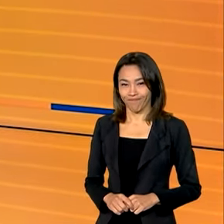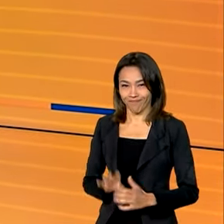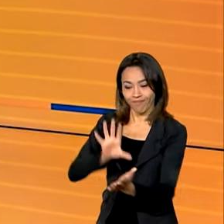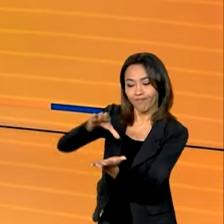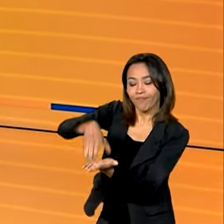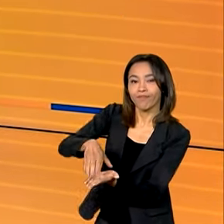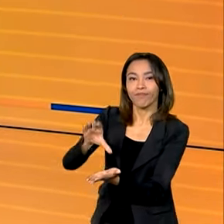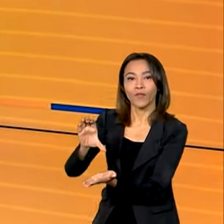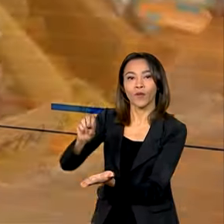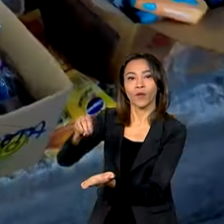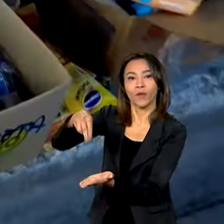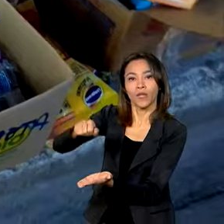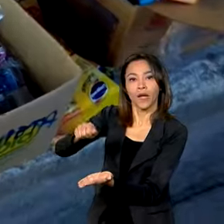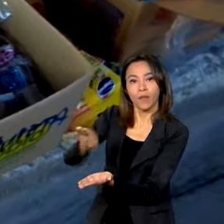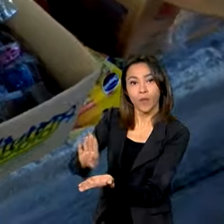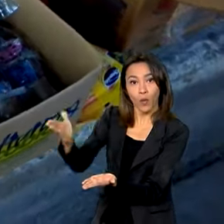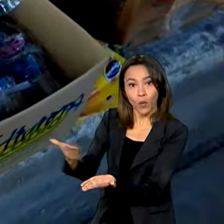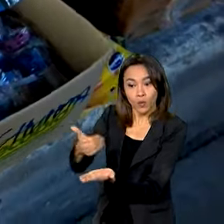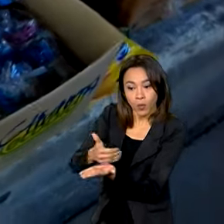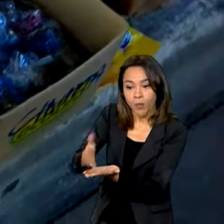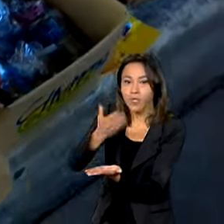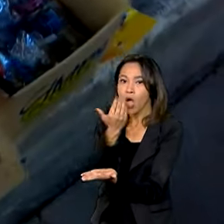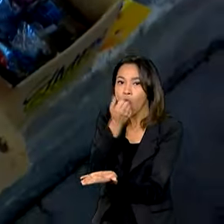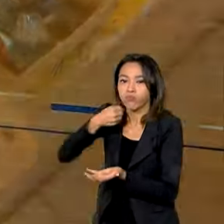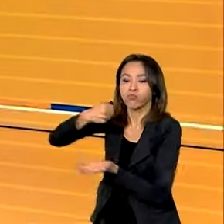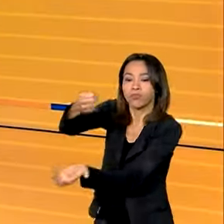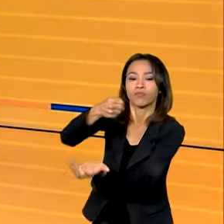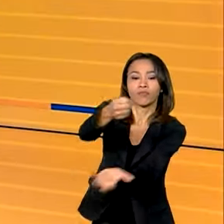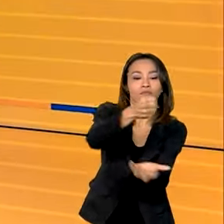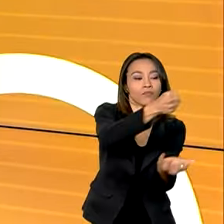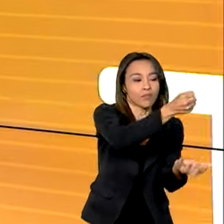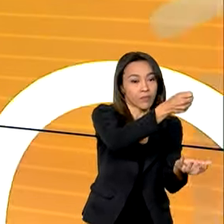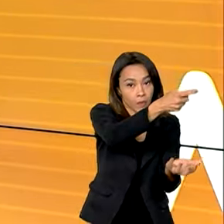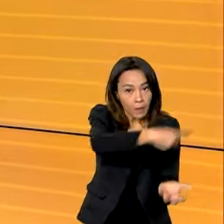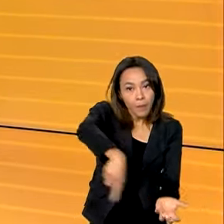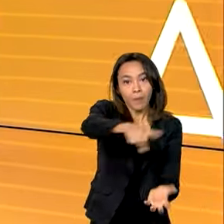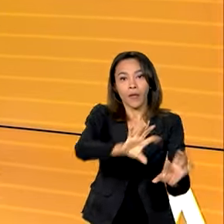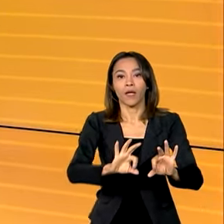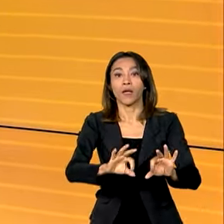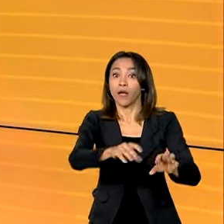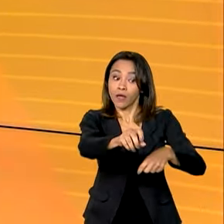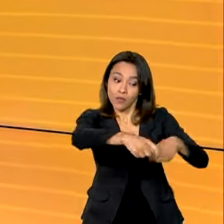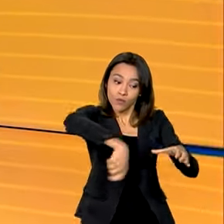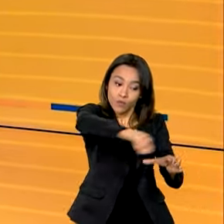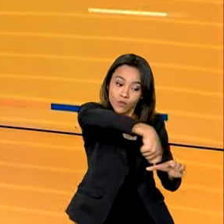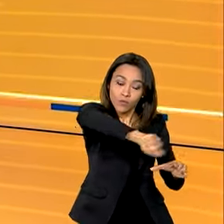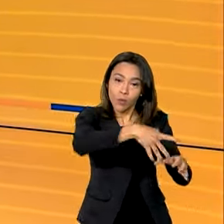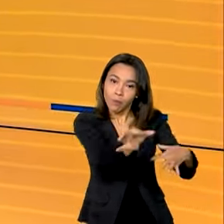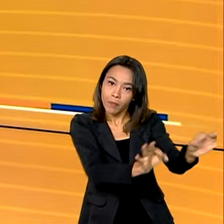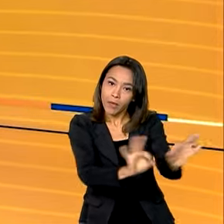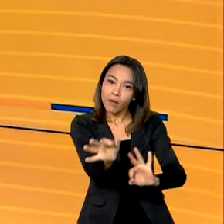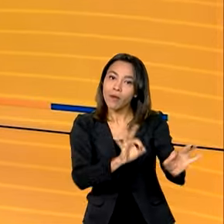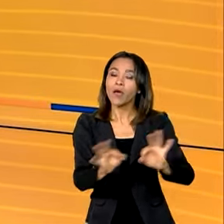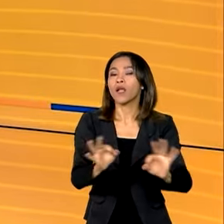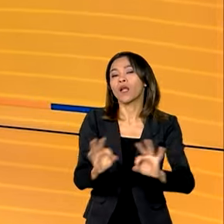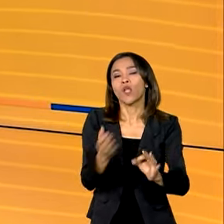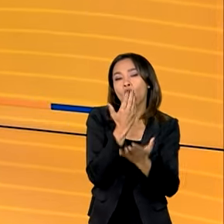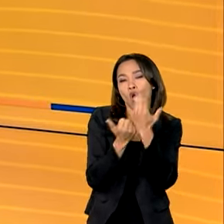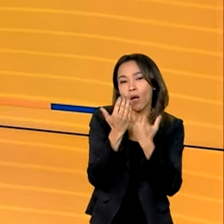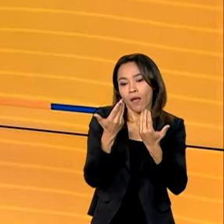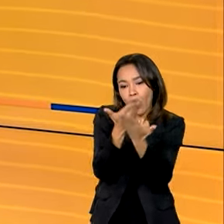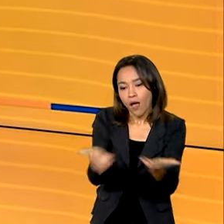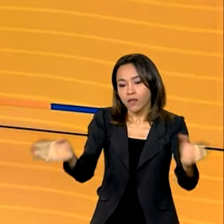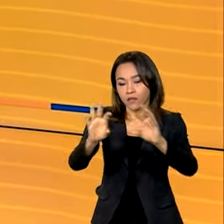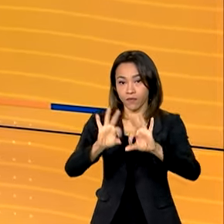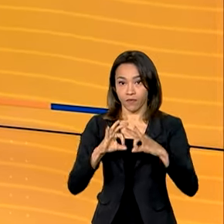Conave começa hoje a distribuir cestas de alimentos para as cozinhas que estão preparando refeições às famílias atingidas